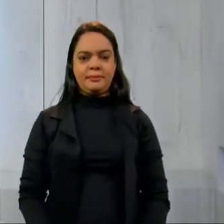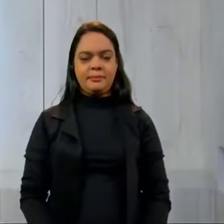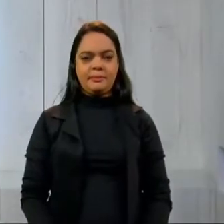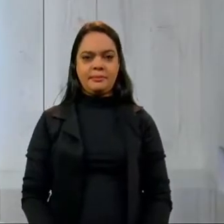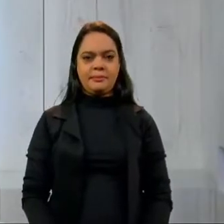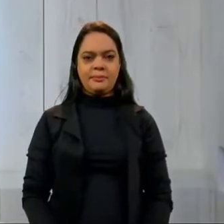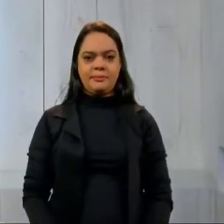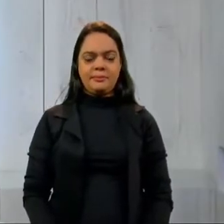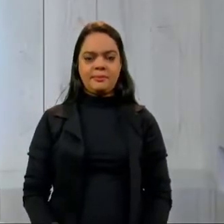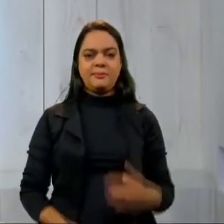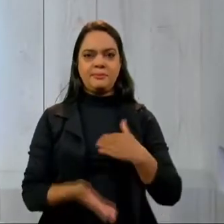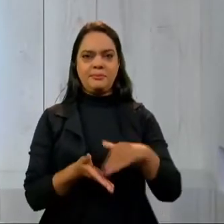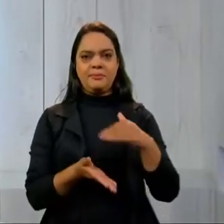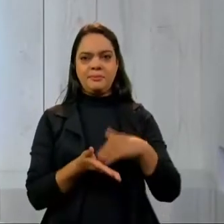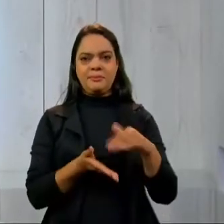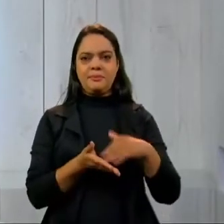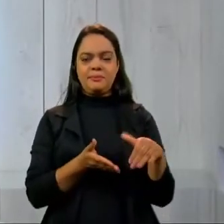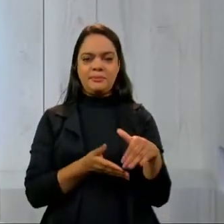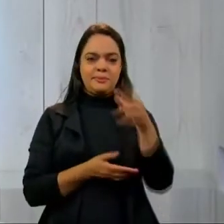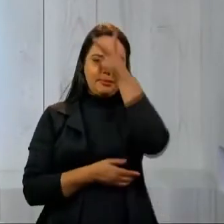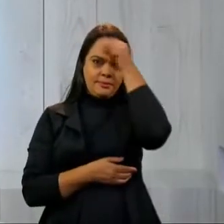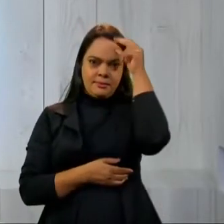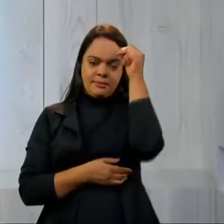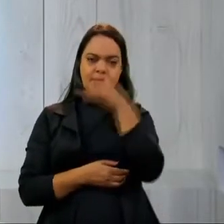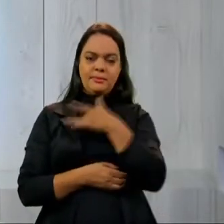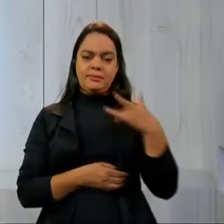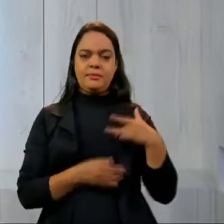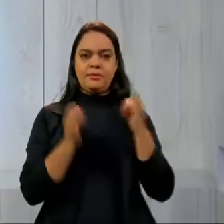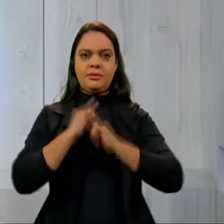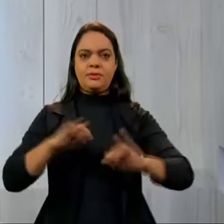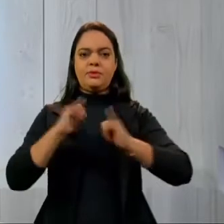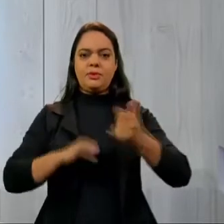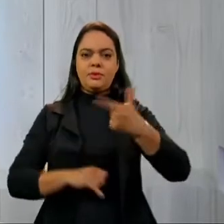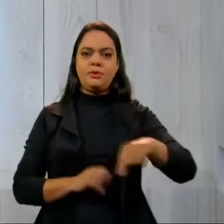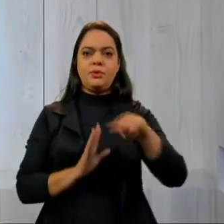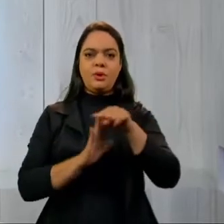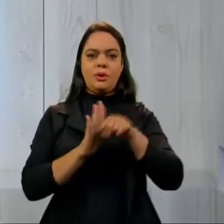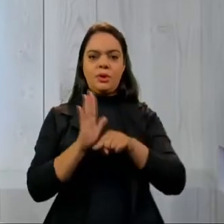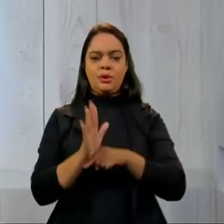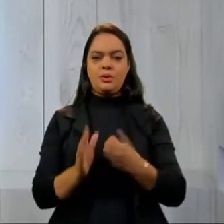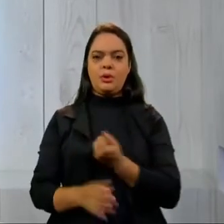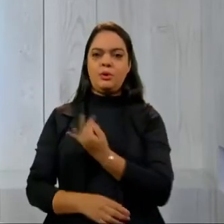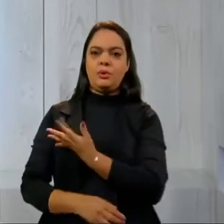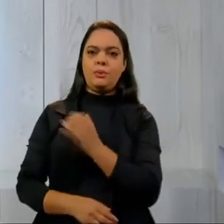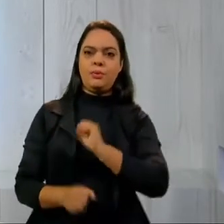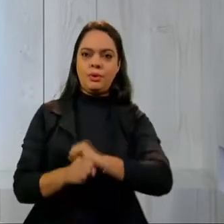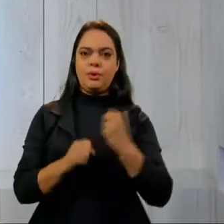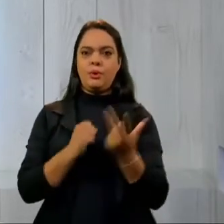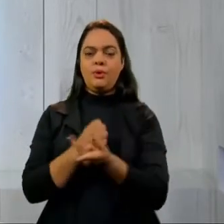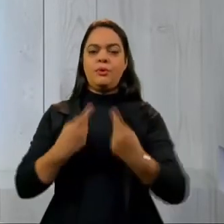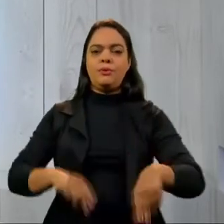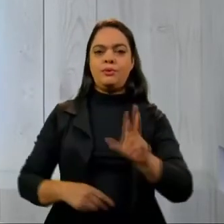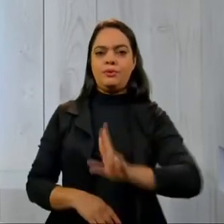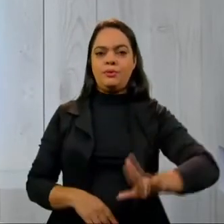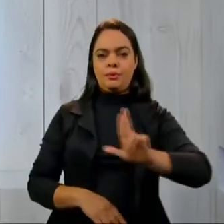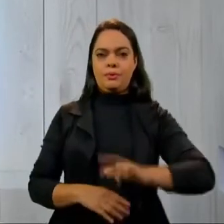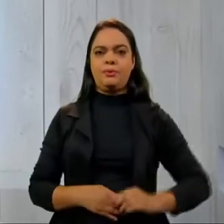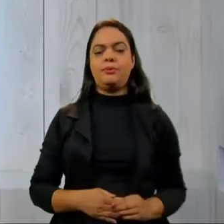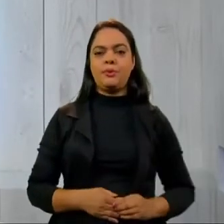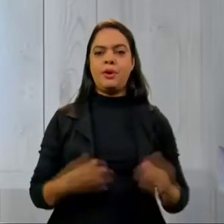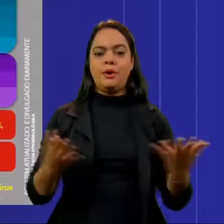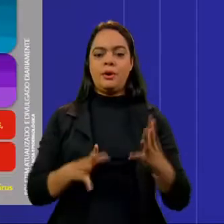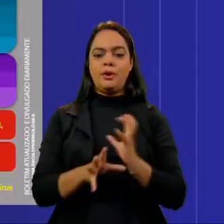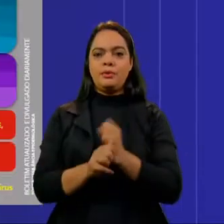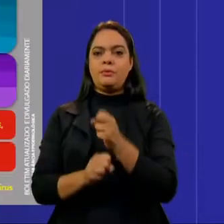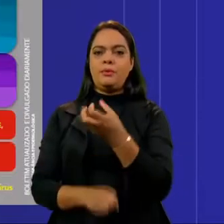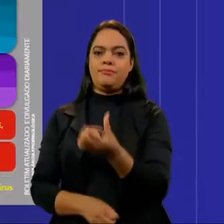A Secretaria Municipal de Saúde divulgou mais um boletim com os dados da Covid-19 em Uberlândia. Foi para